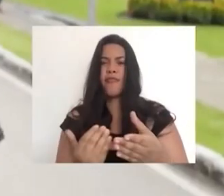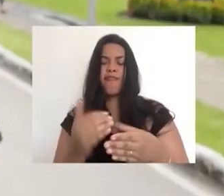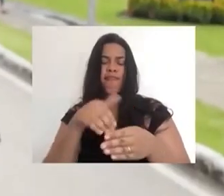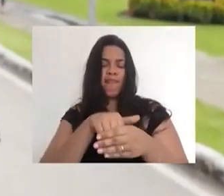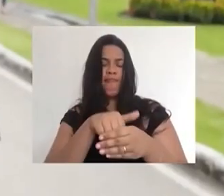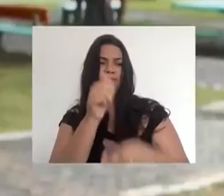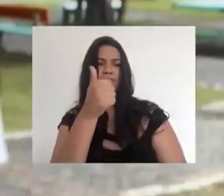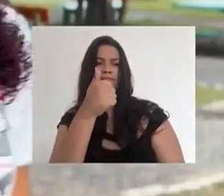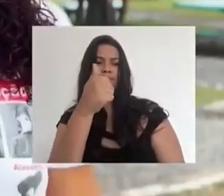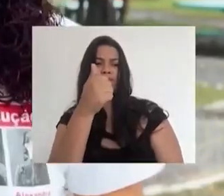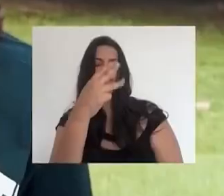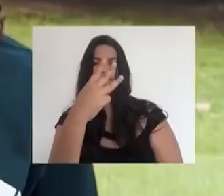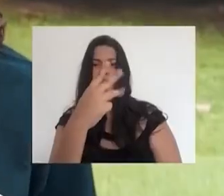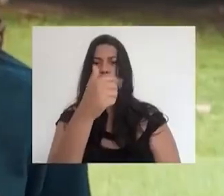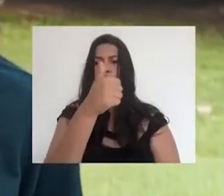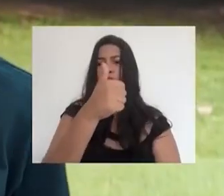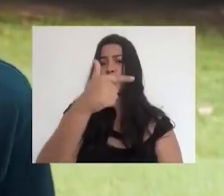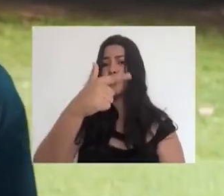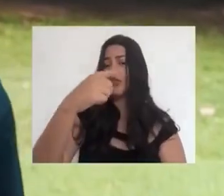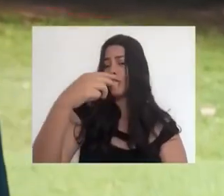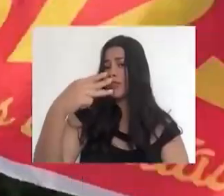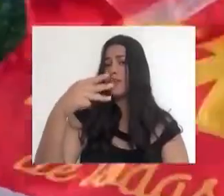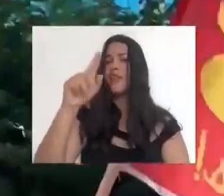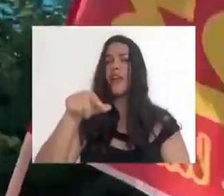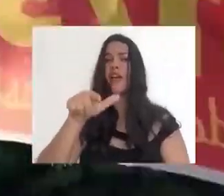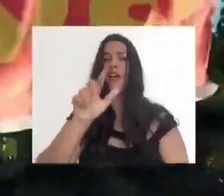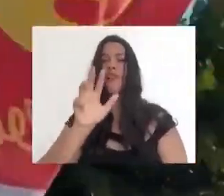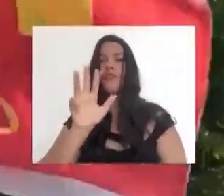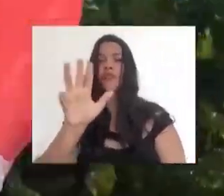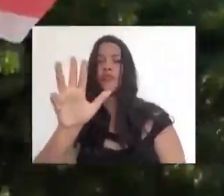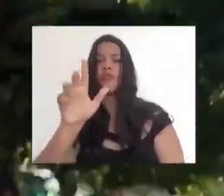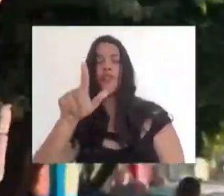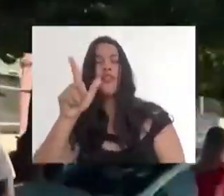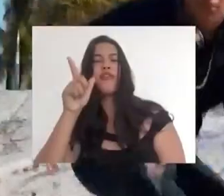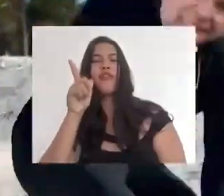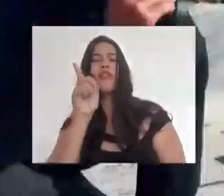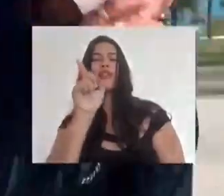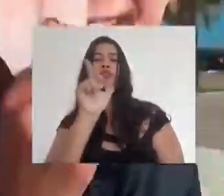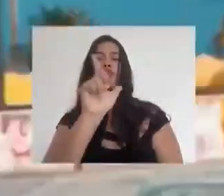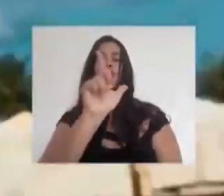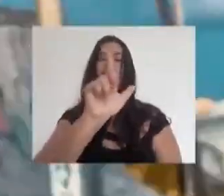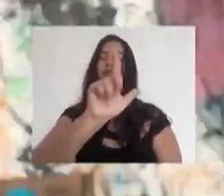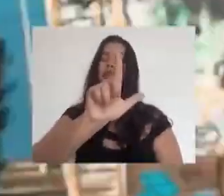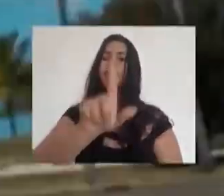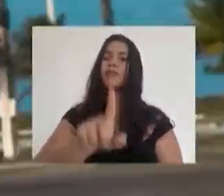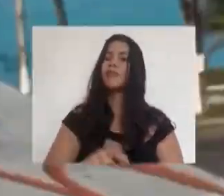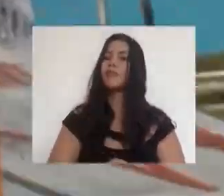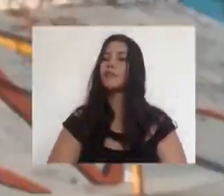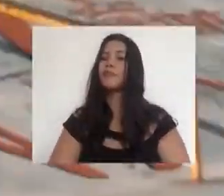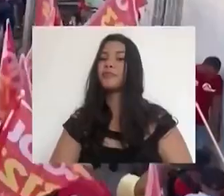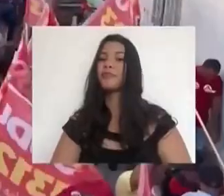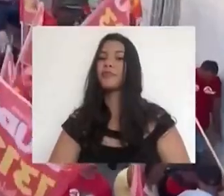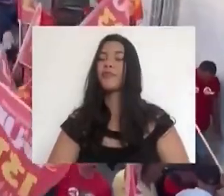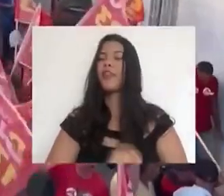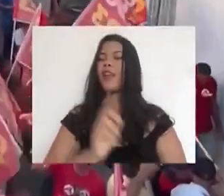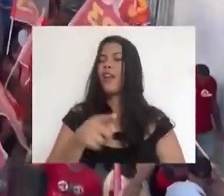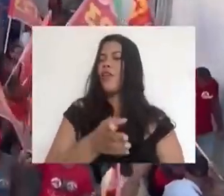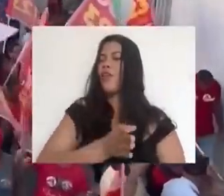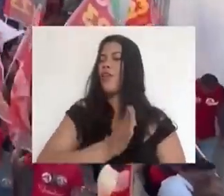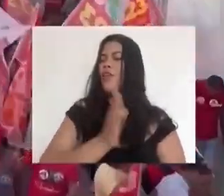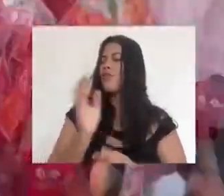voto 13, 1, 2, 3. É de luta, é vencedor. É de